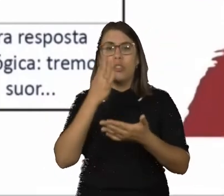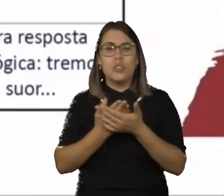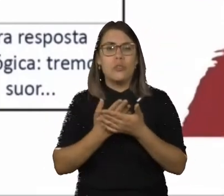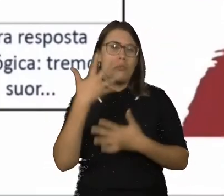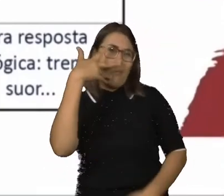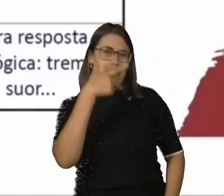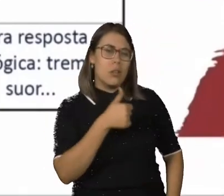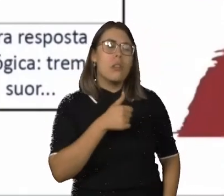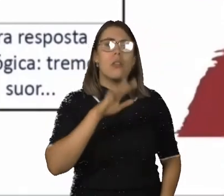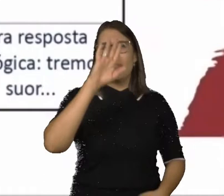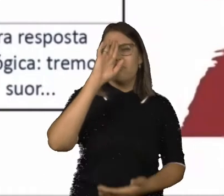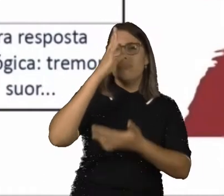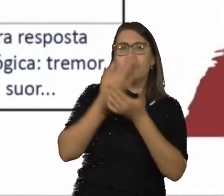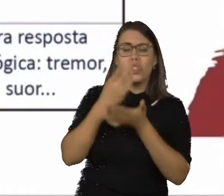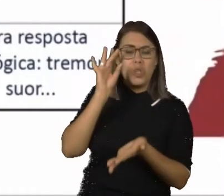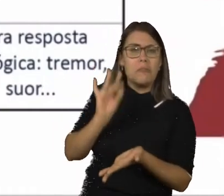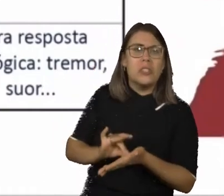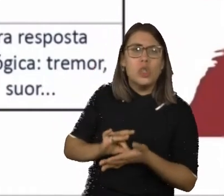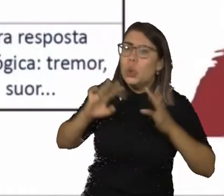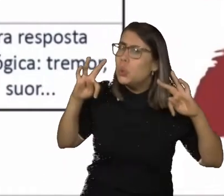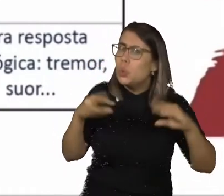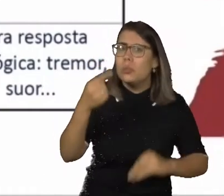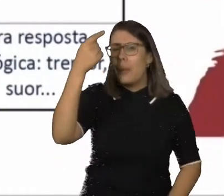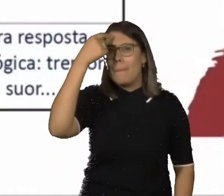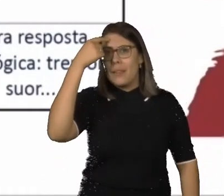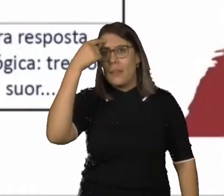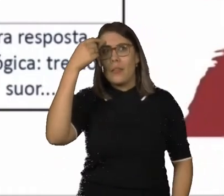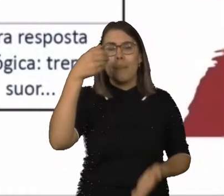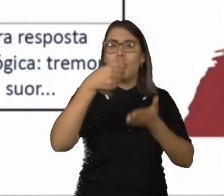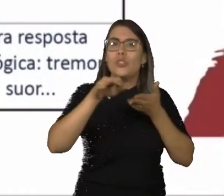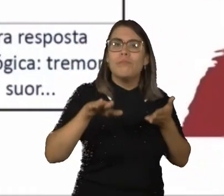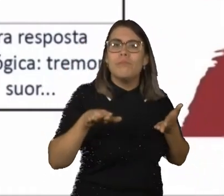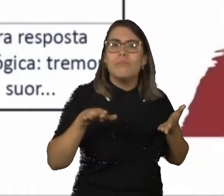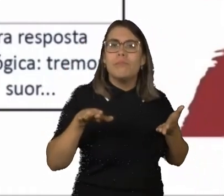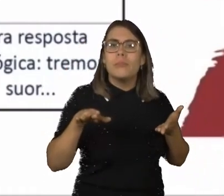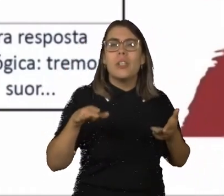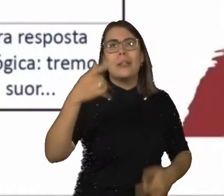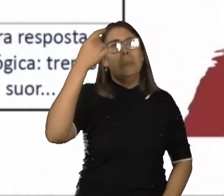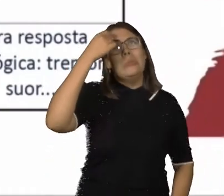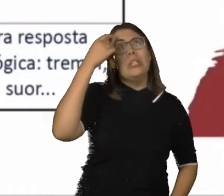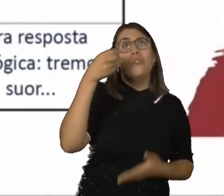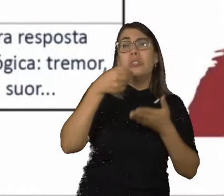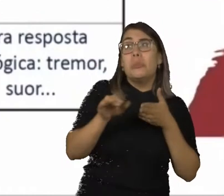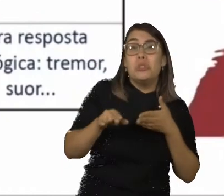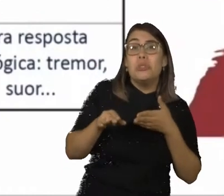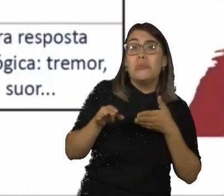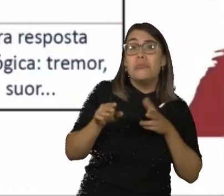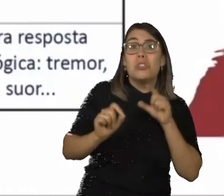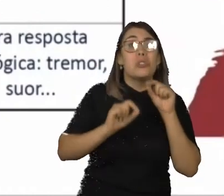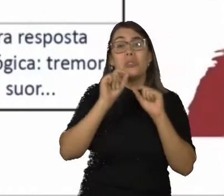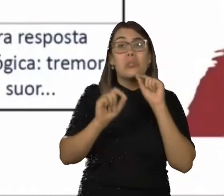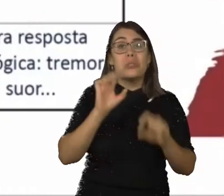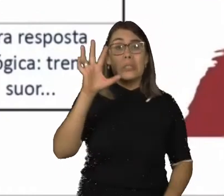porque o meu cérebro só reage. A pessoa pensa que vai ser demitida. Aconteceu isso muito agora na pandemia. Ela pensava que ia ser demitida do local. Isso